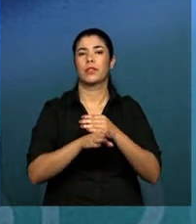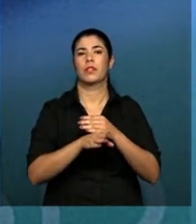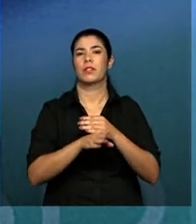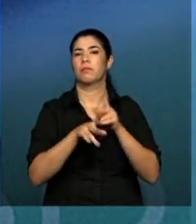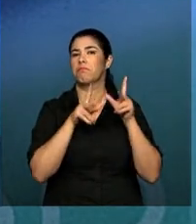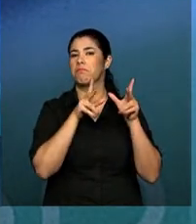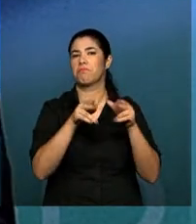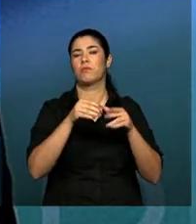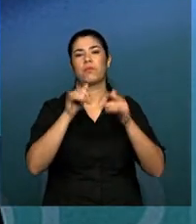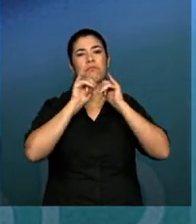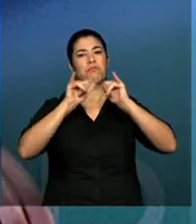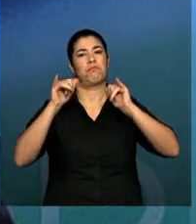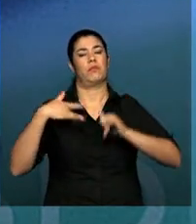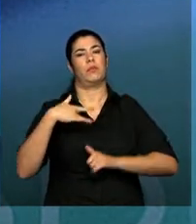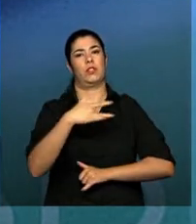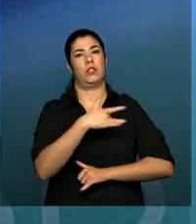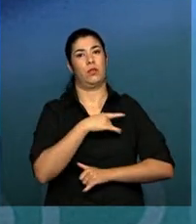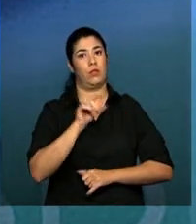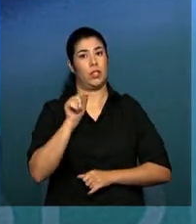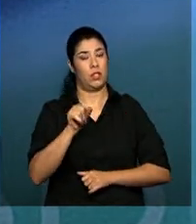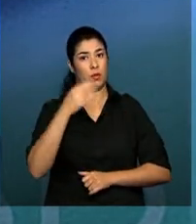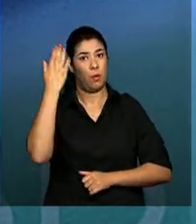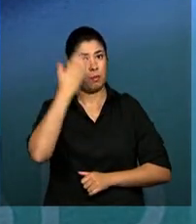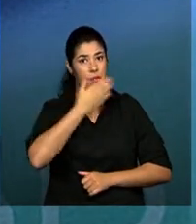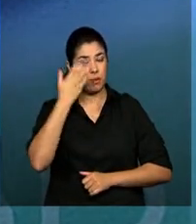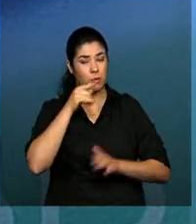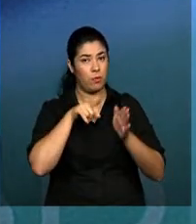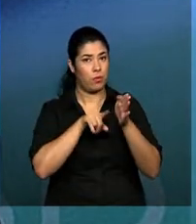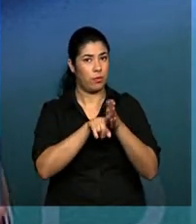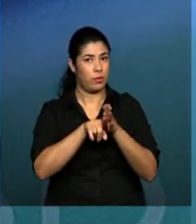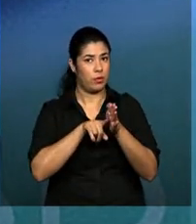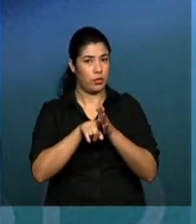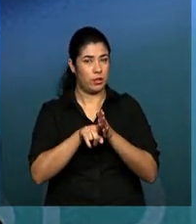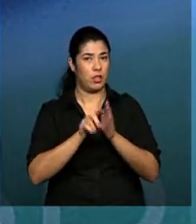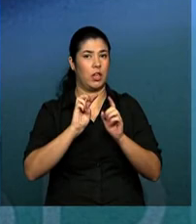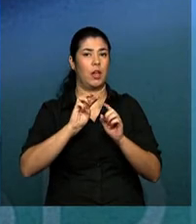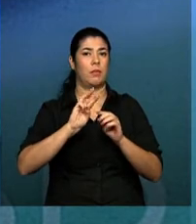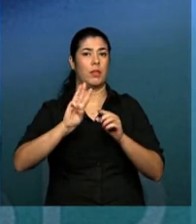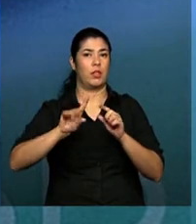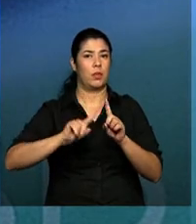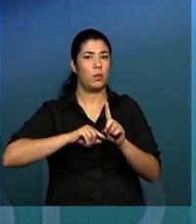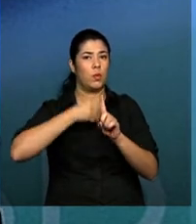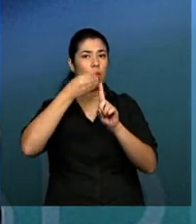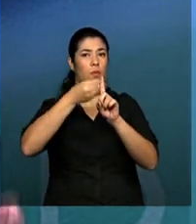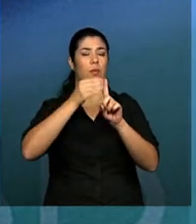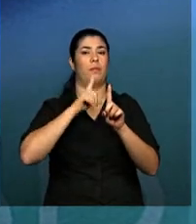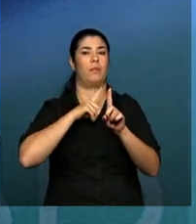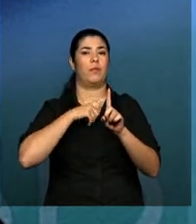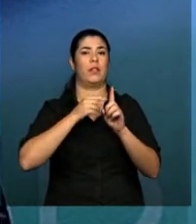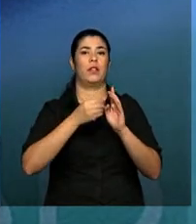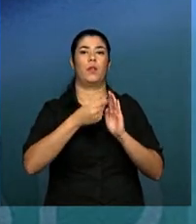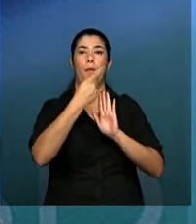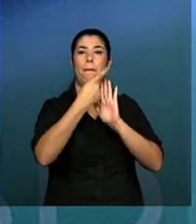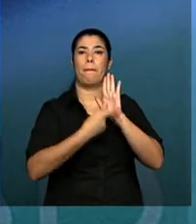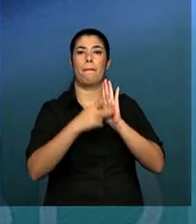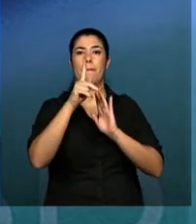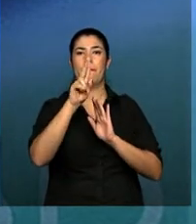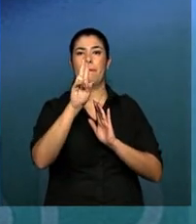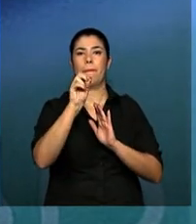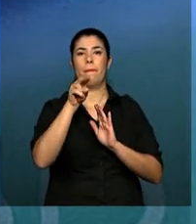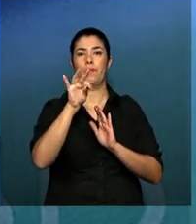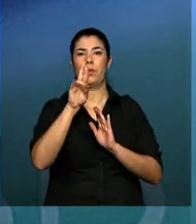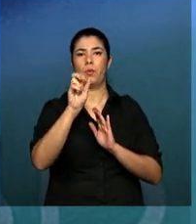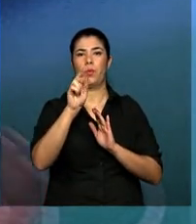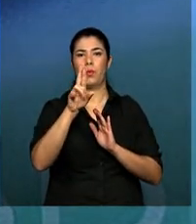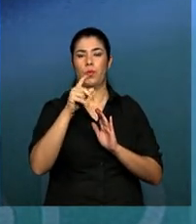saúde. Por se tratar de um elemento, de um exame complementar e de informações que compõem o prontuário, ele se submete à